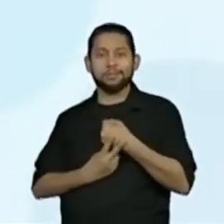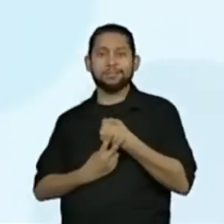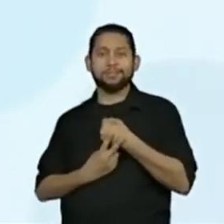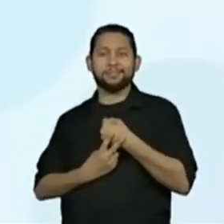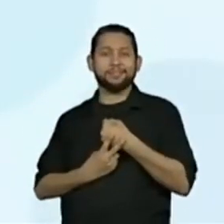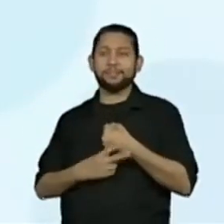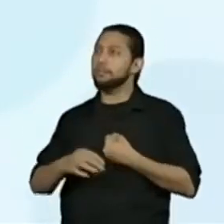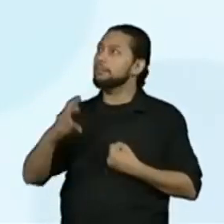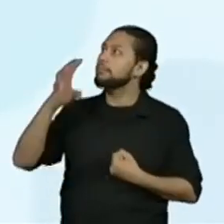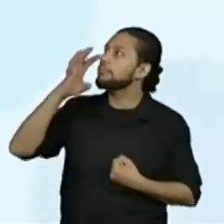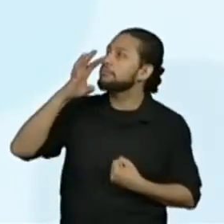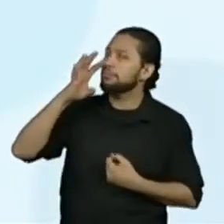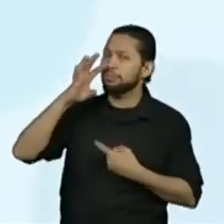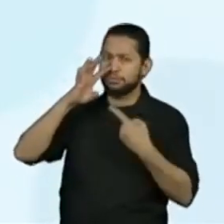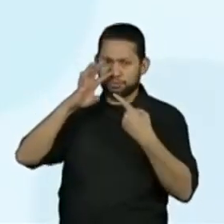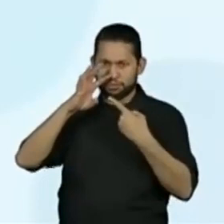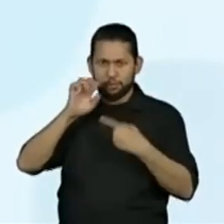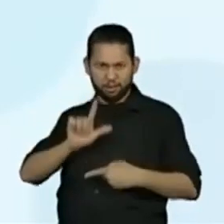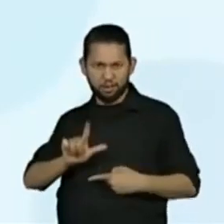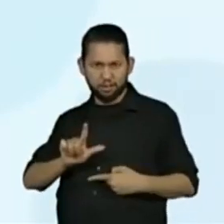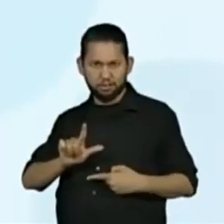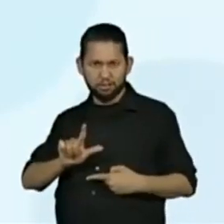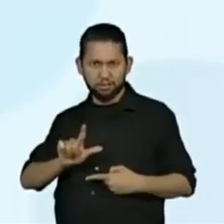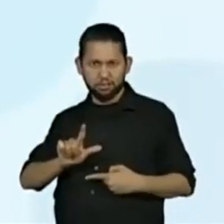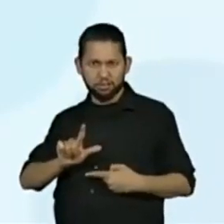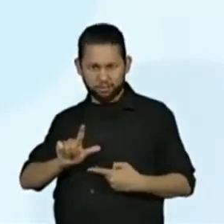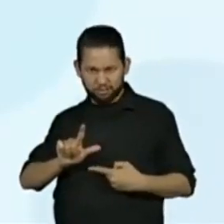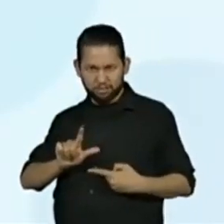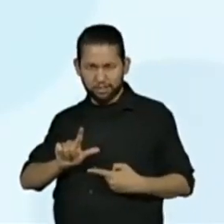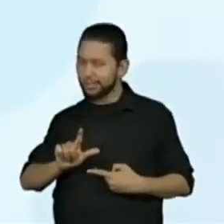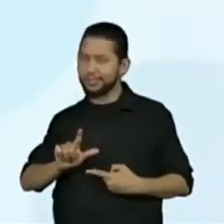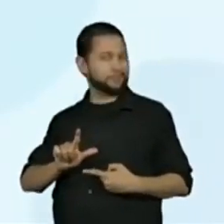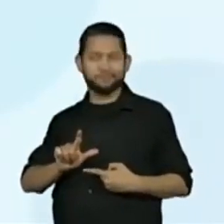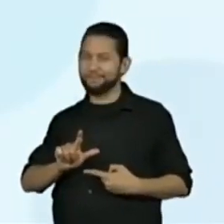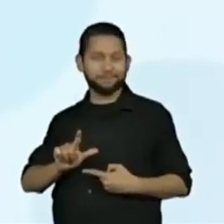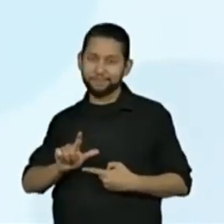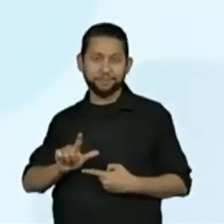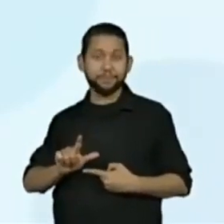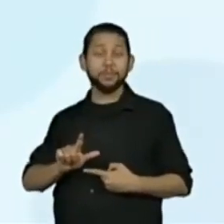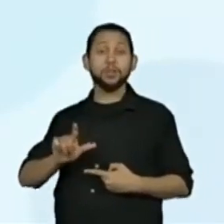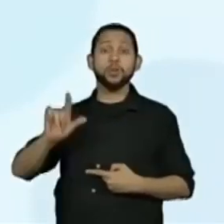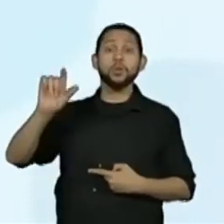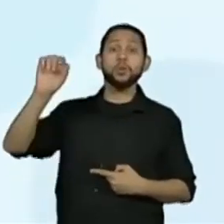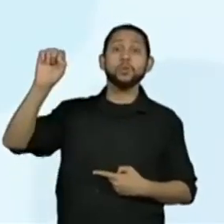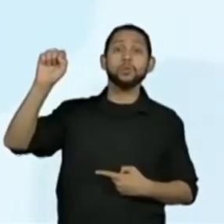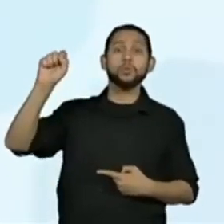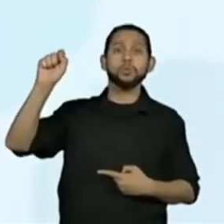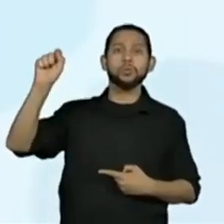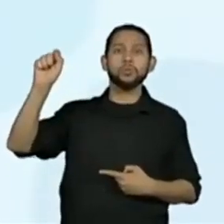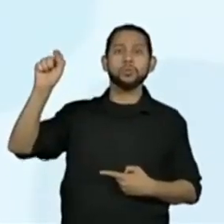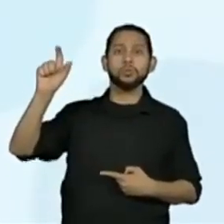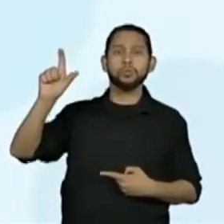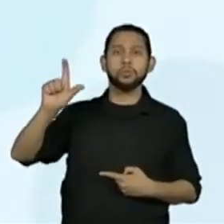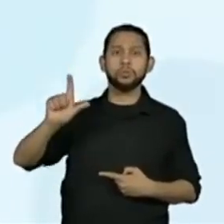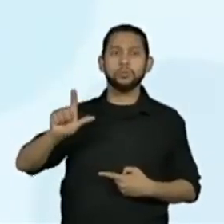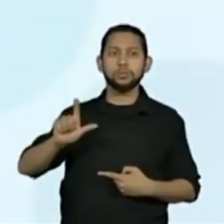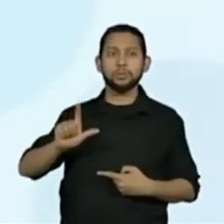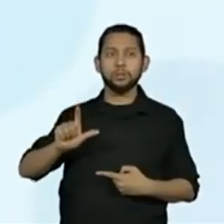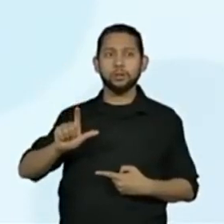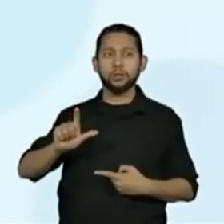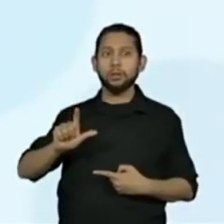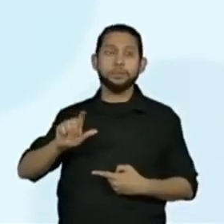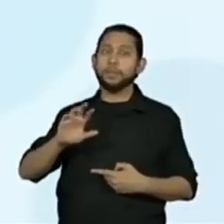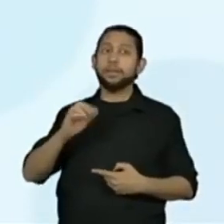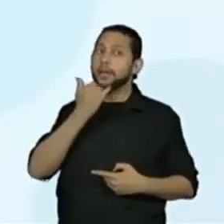verbos podem terminar em L? Não, já falamos a aula inteira que não. É a regra essencial que vamos aprender